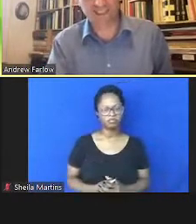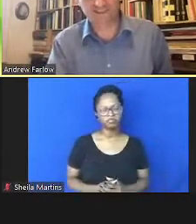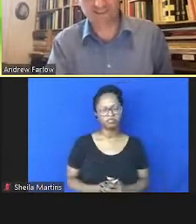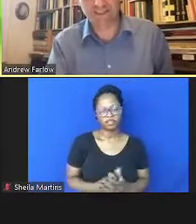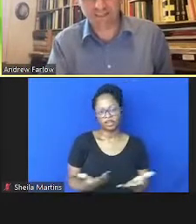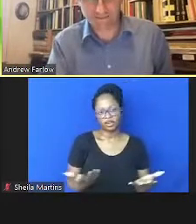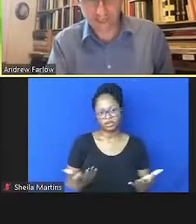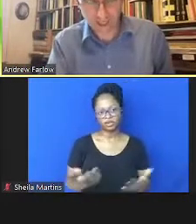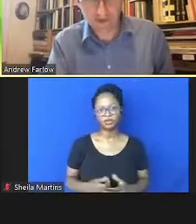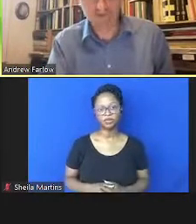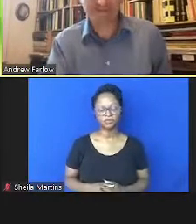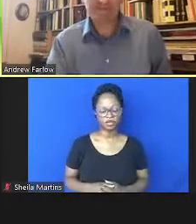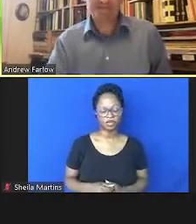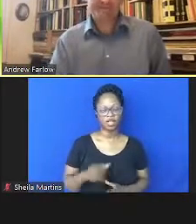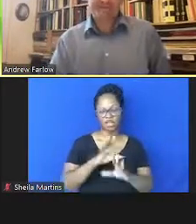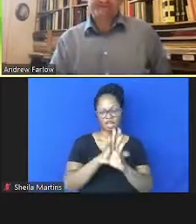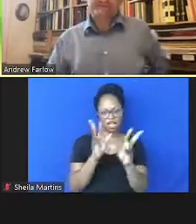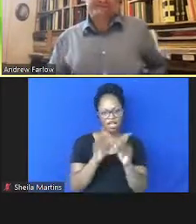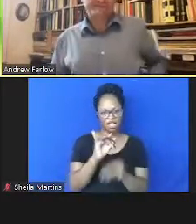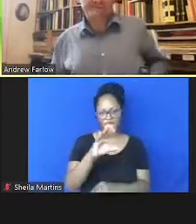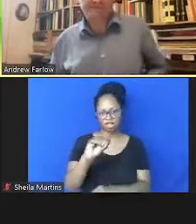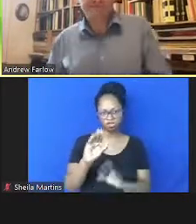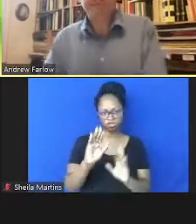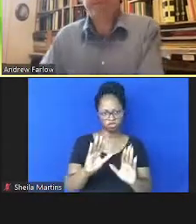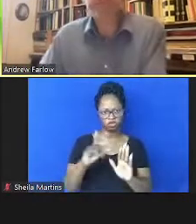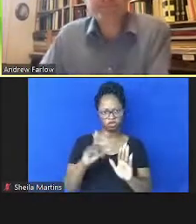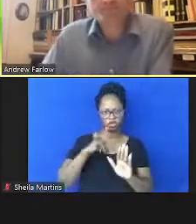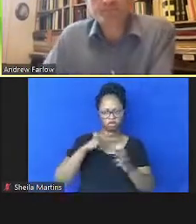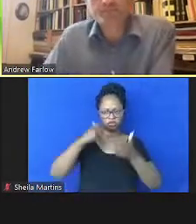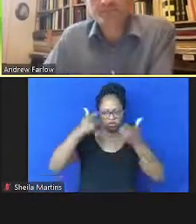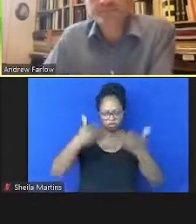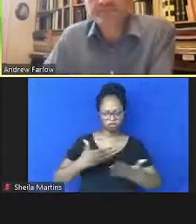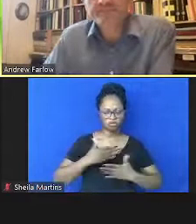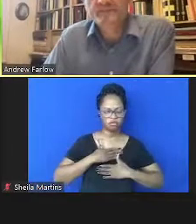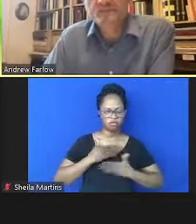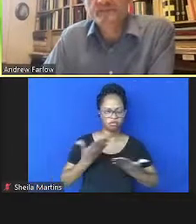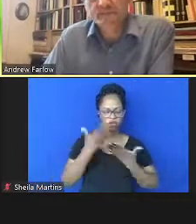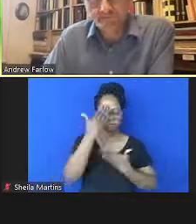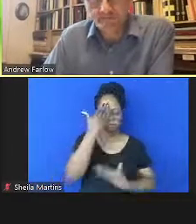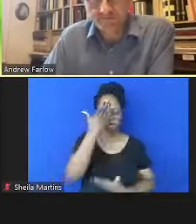é isso que está por trás da minha apresentação muito obrigada